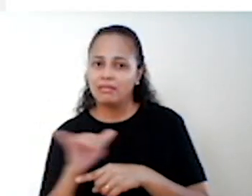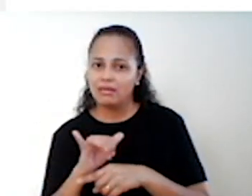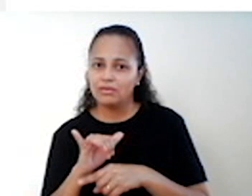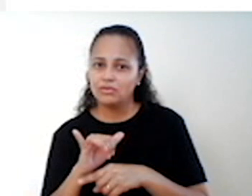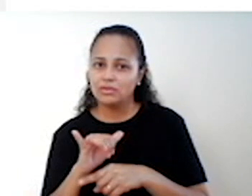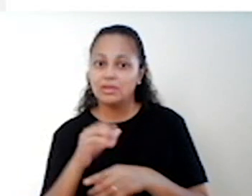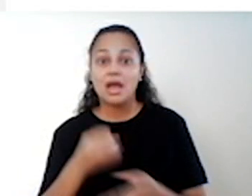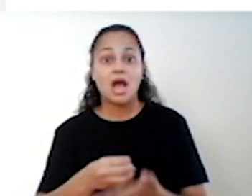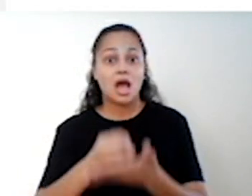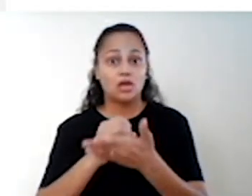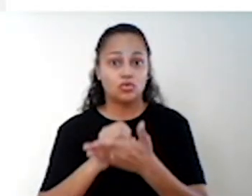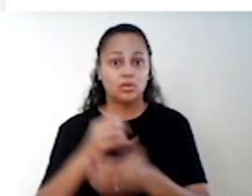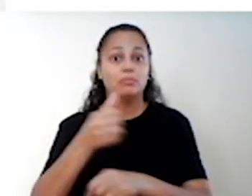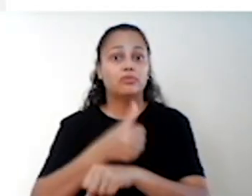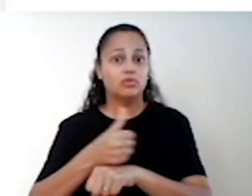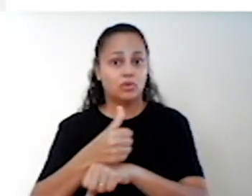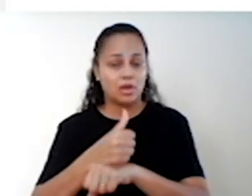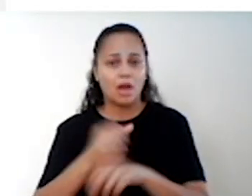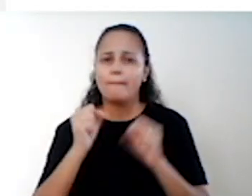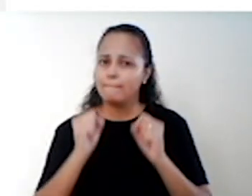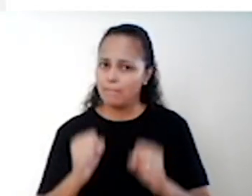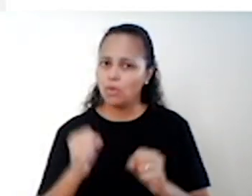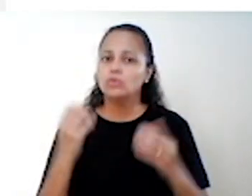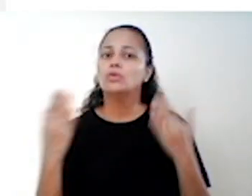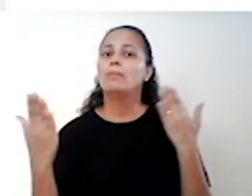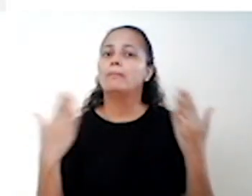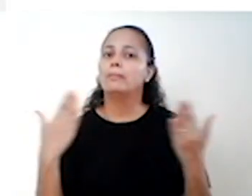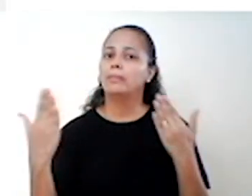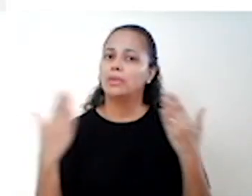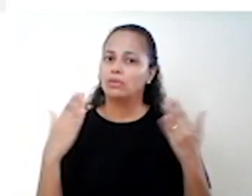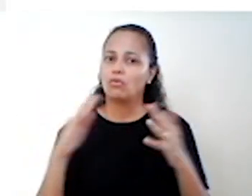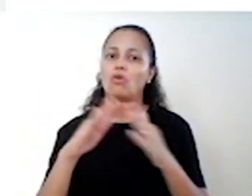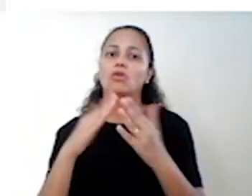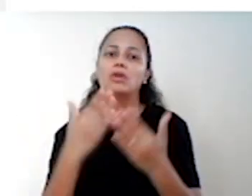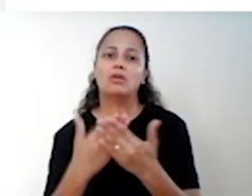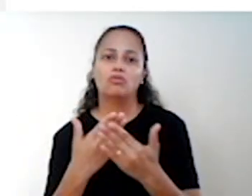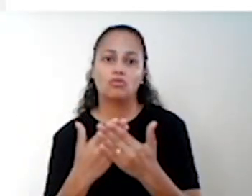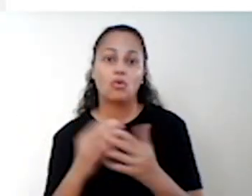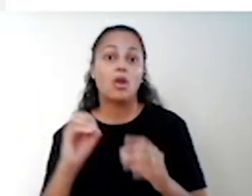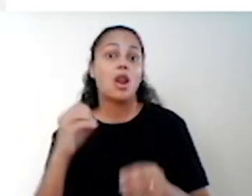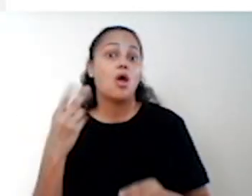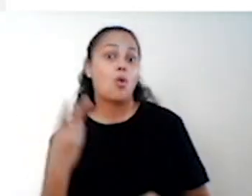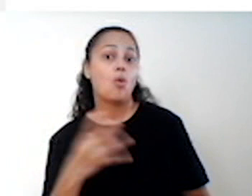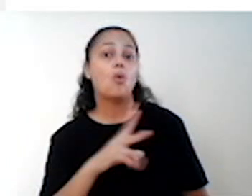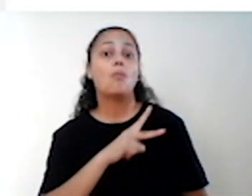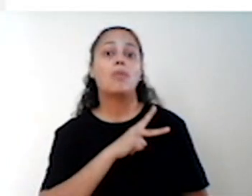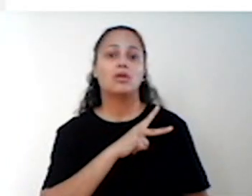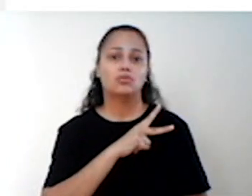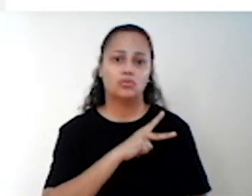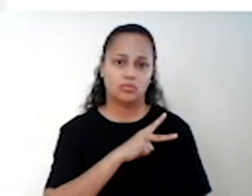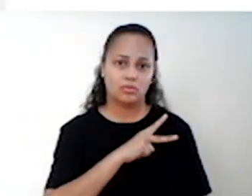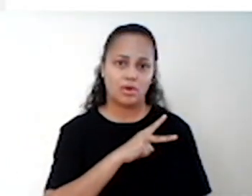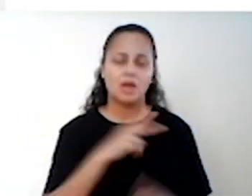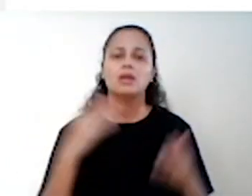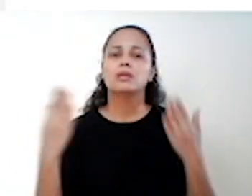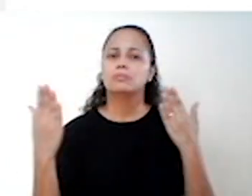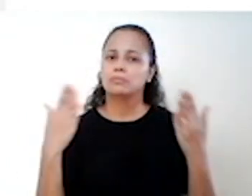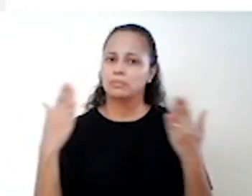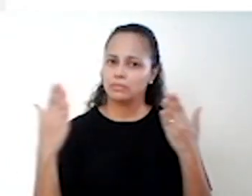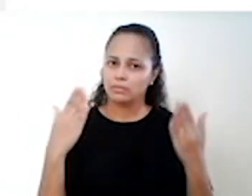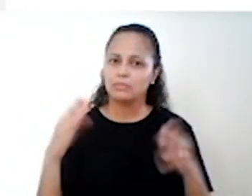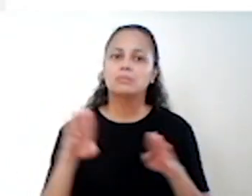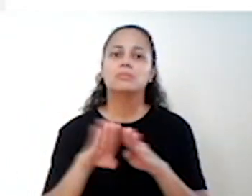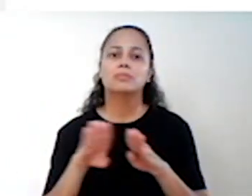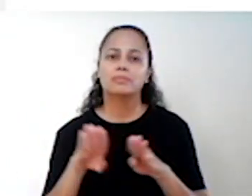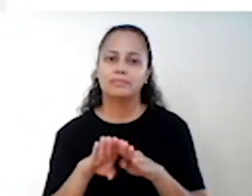enfrentamento. Essa ajuda profissional pode ser por meio de psicólogos escolares ou particulares e psiquiatras